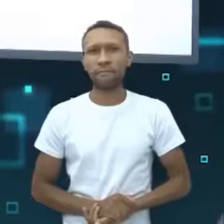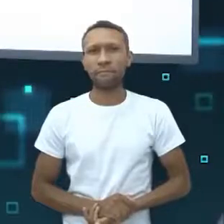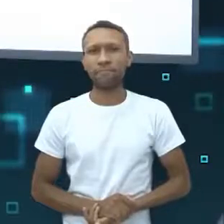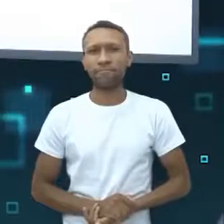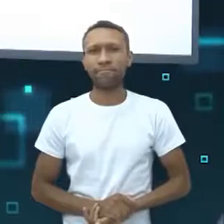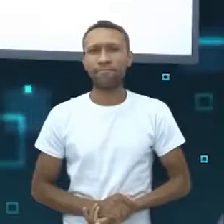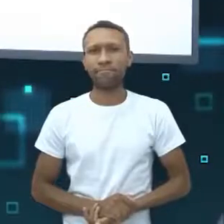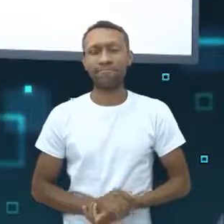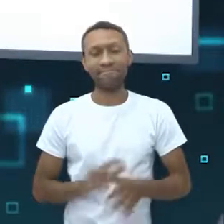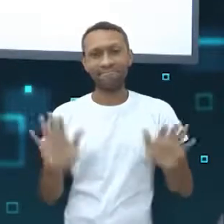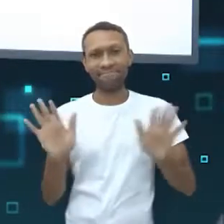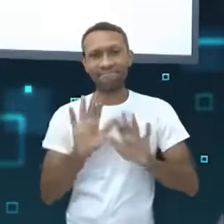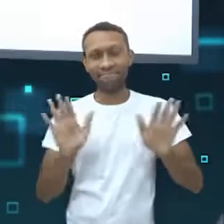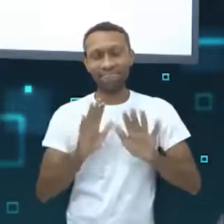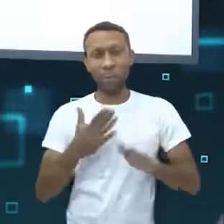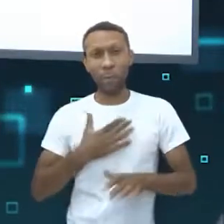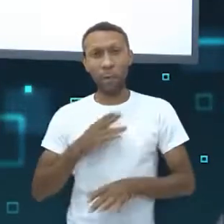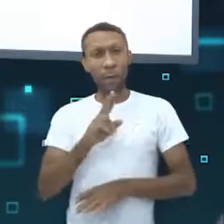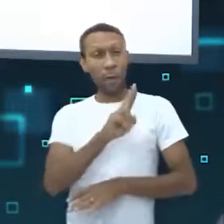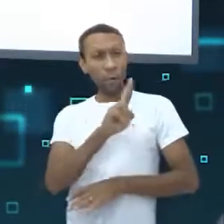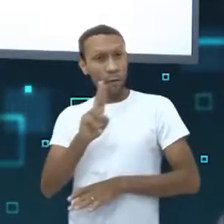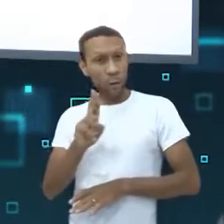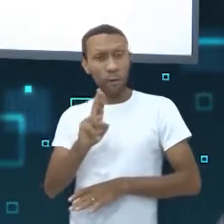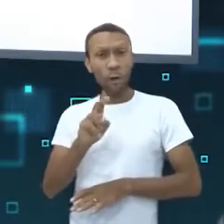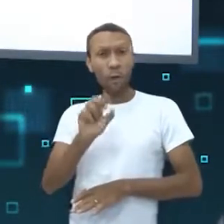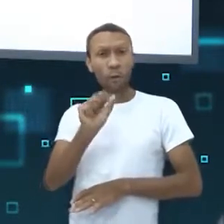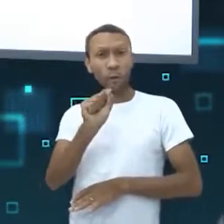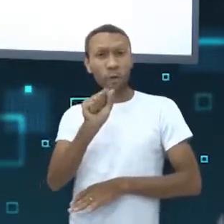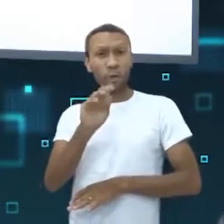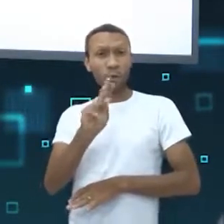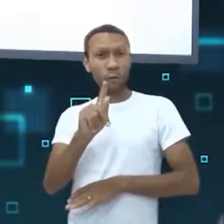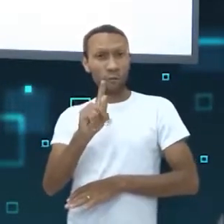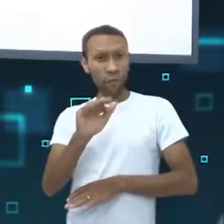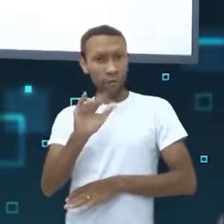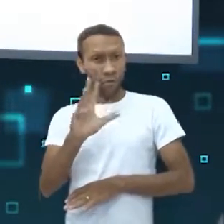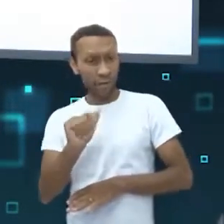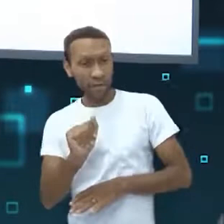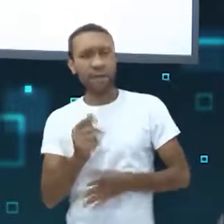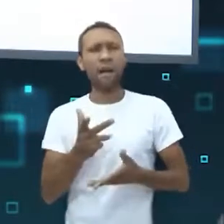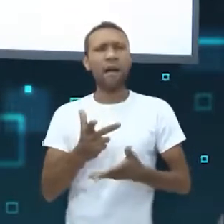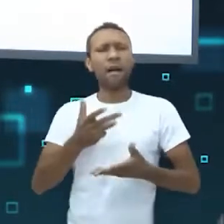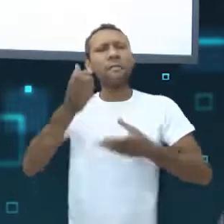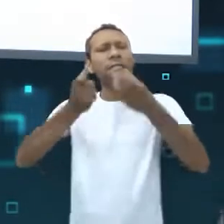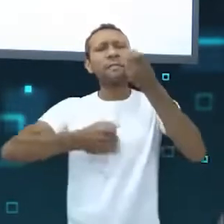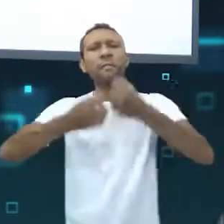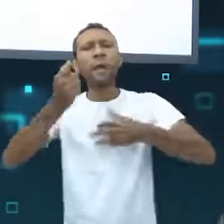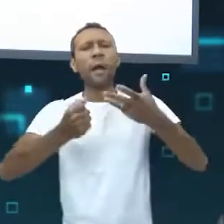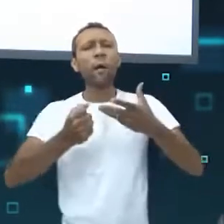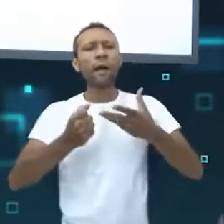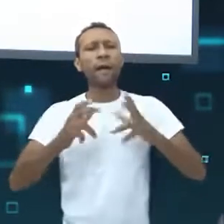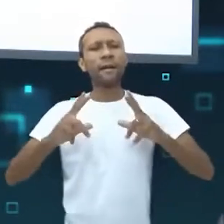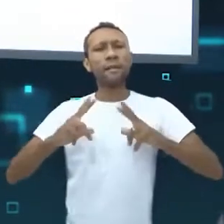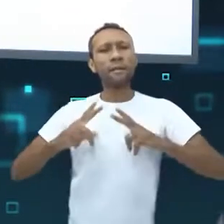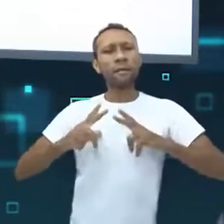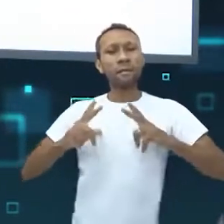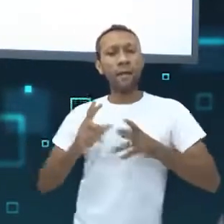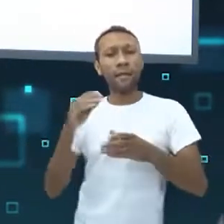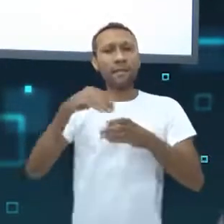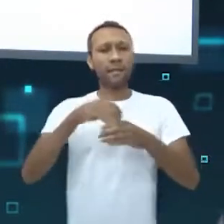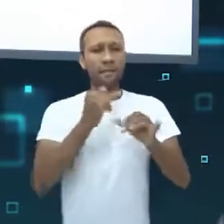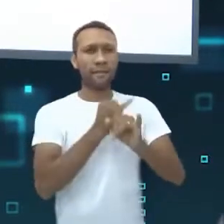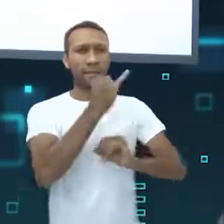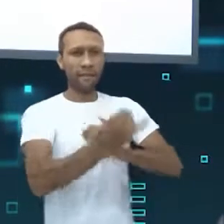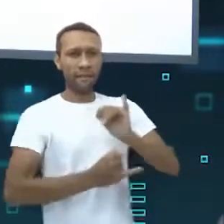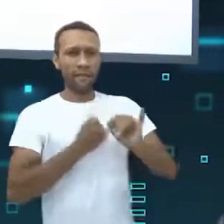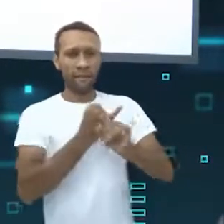Olá, meu nome é Sofia Faria e eu vim falar um pouco sobre privacidade e reputação na internet